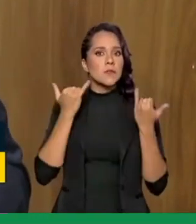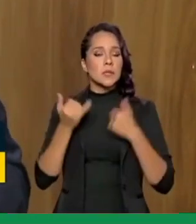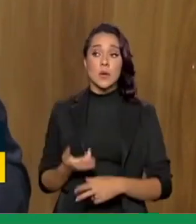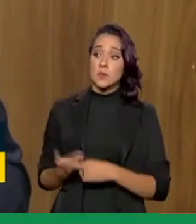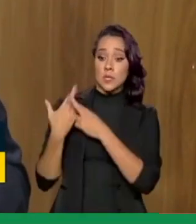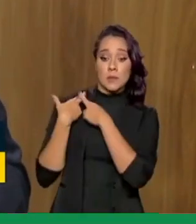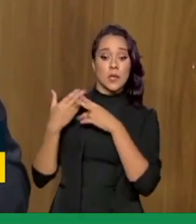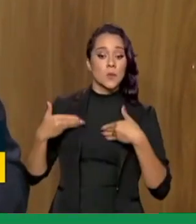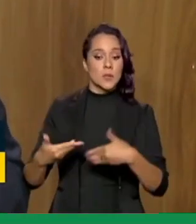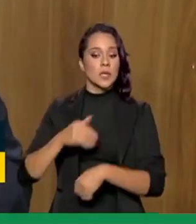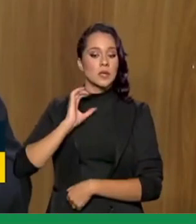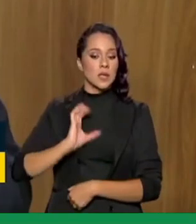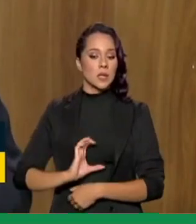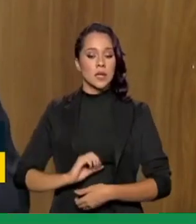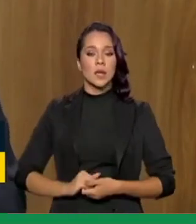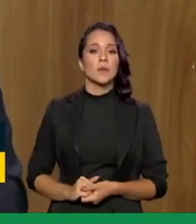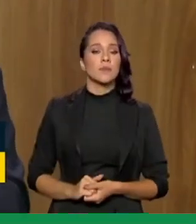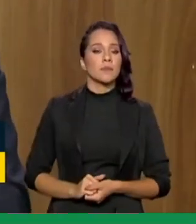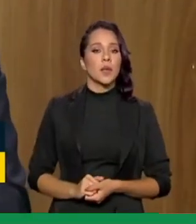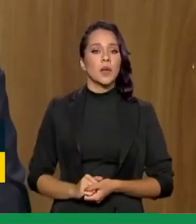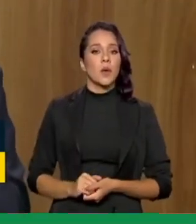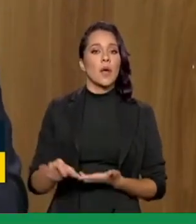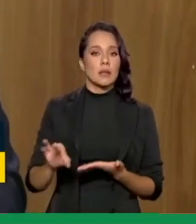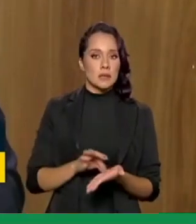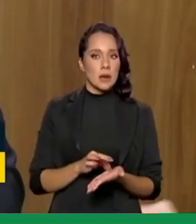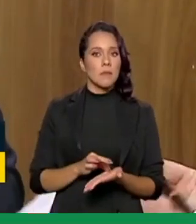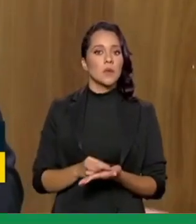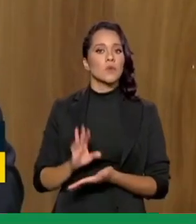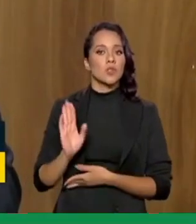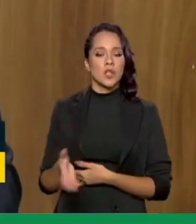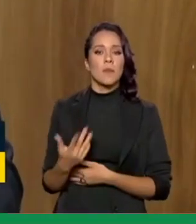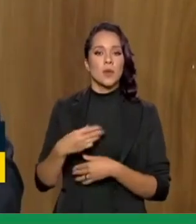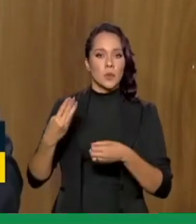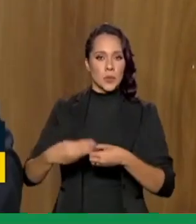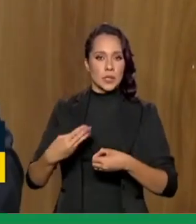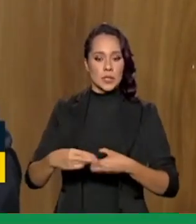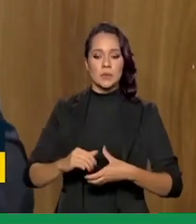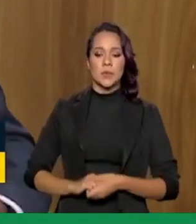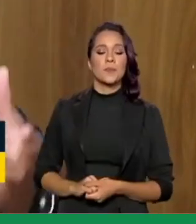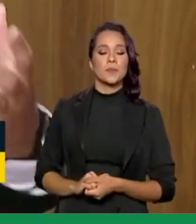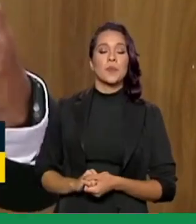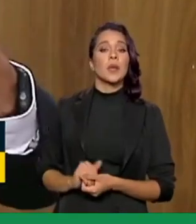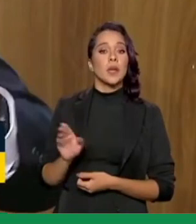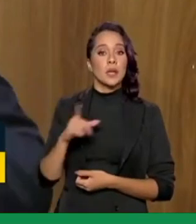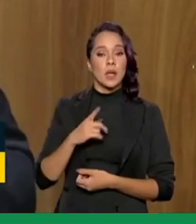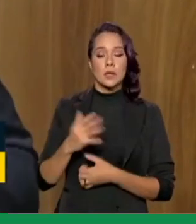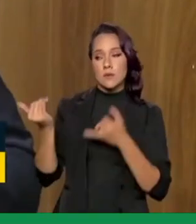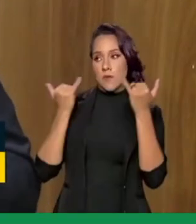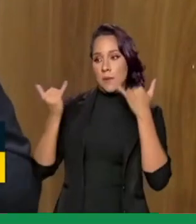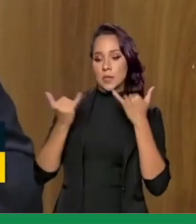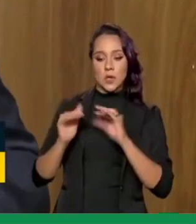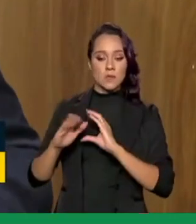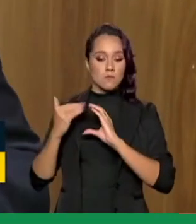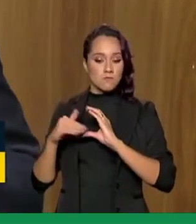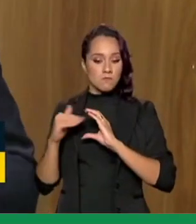responsabilidade do ministério da cidadania o cadastramento na ponta é feito pelo município e nós recebemos esses dados e